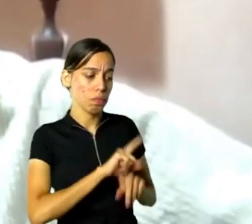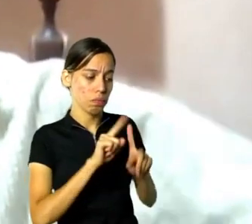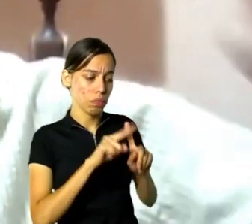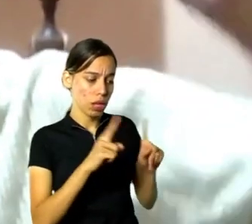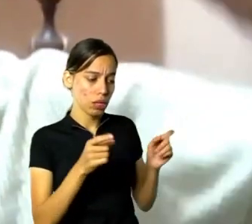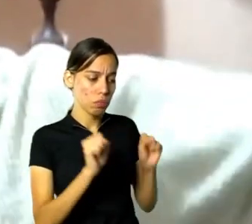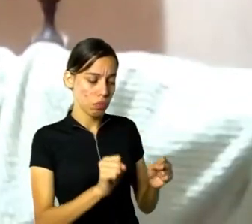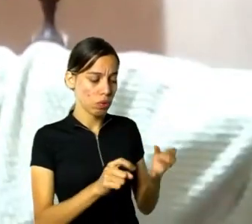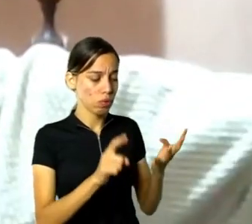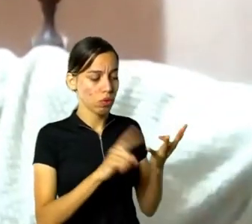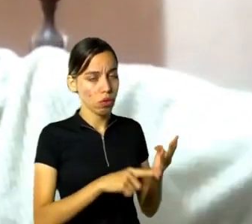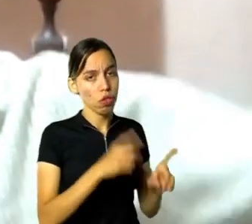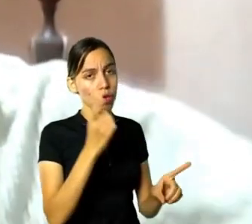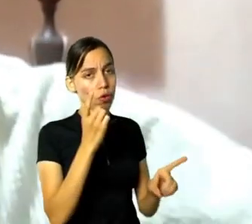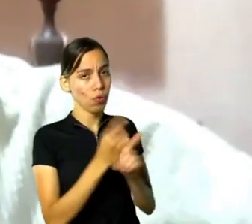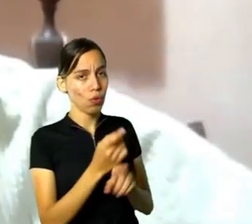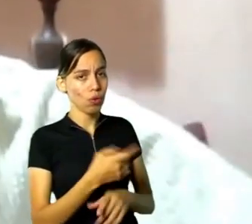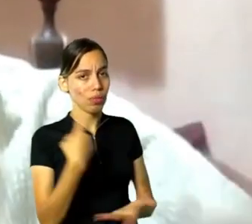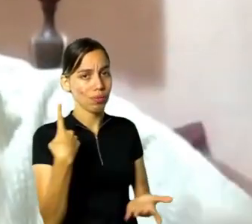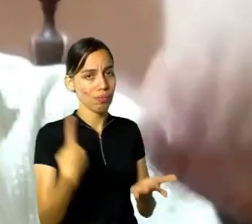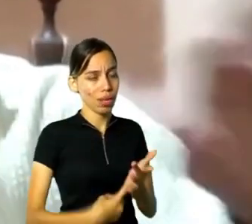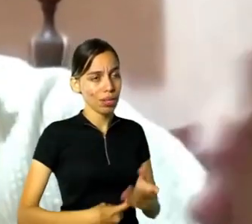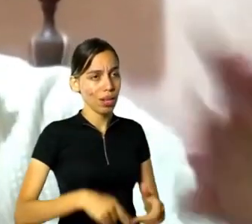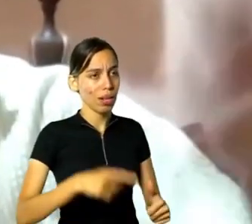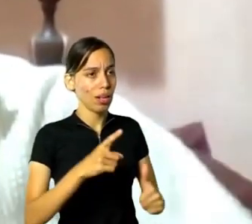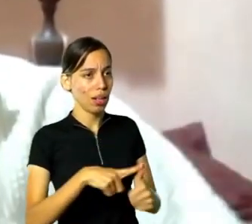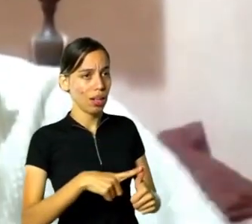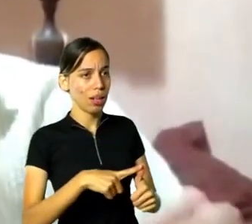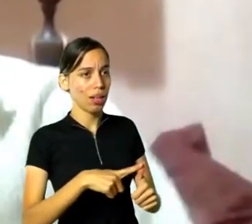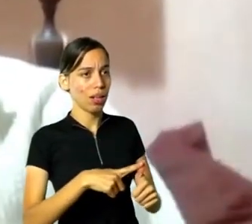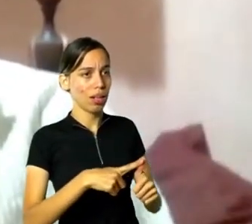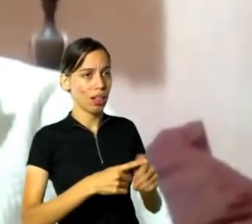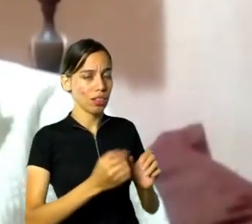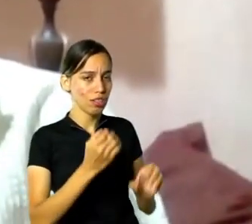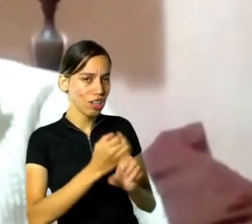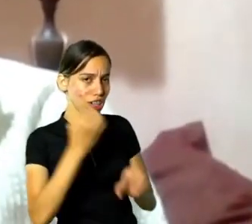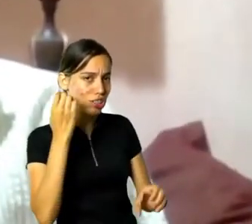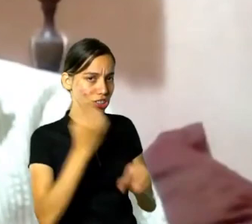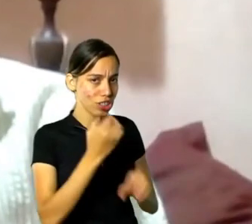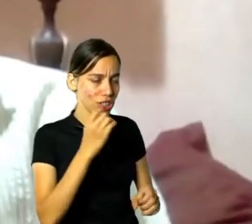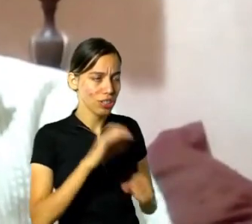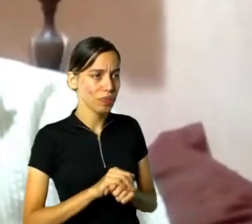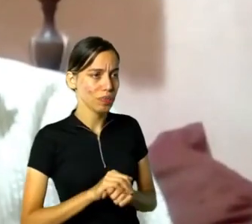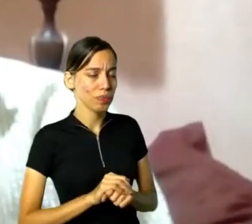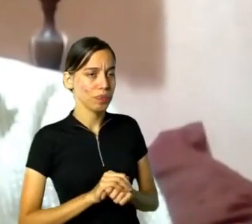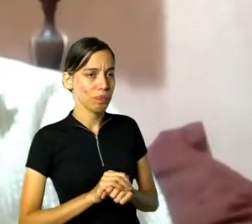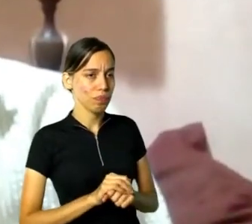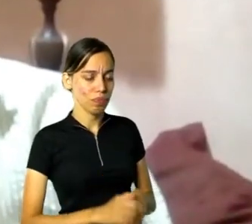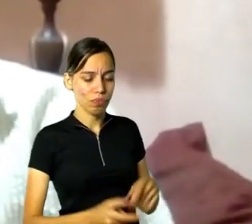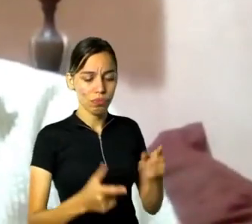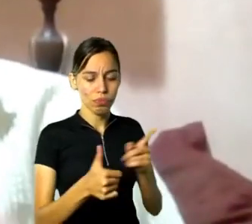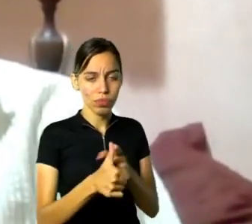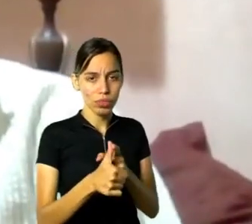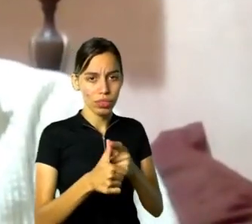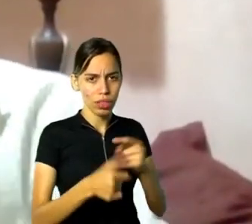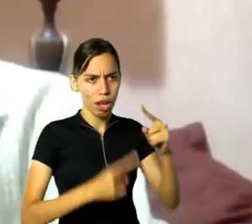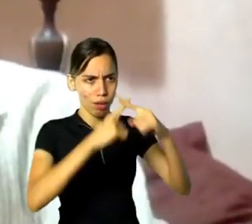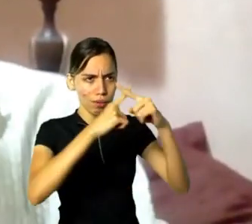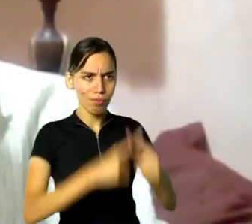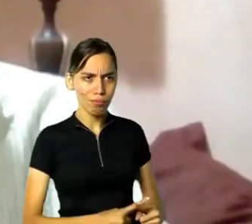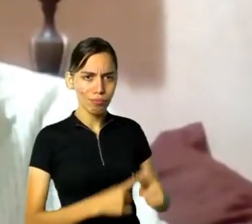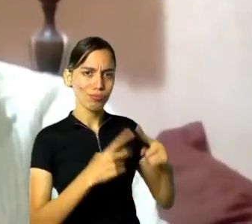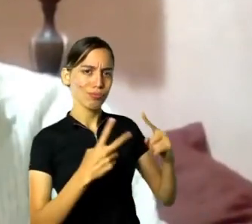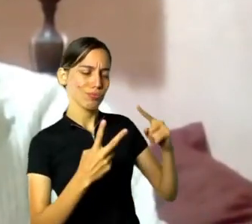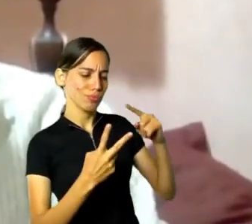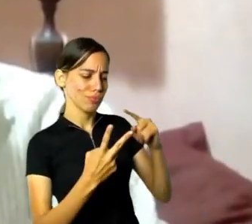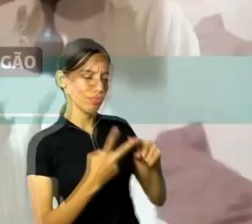encontro marcado do Fernando Sabino, do engenheiro, do duelo, não, vamos falar também. E no caso desses três... verdade